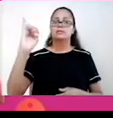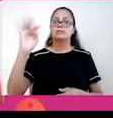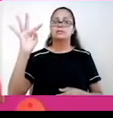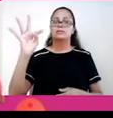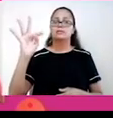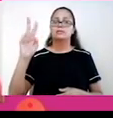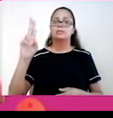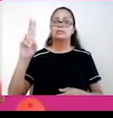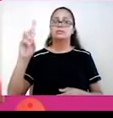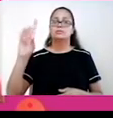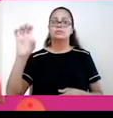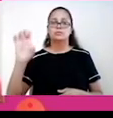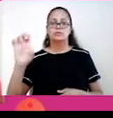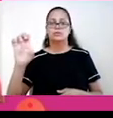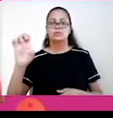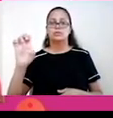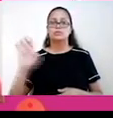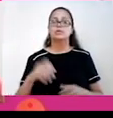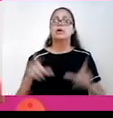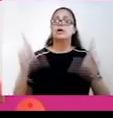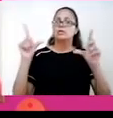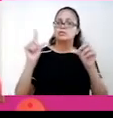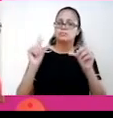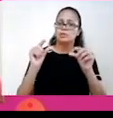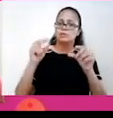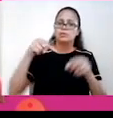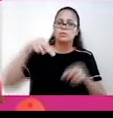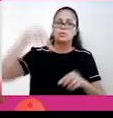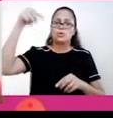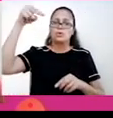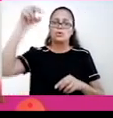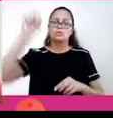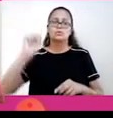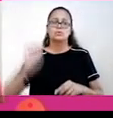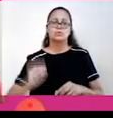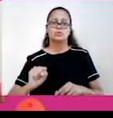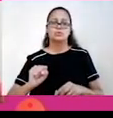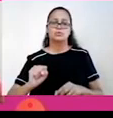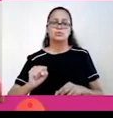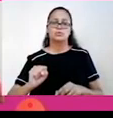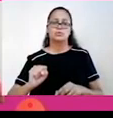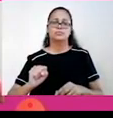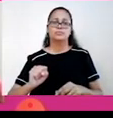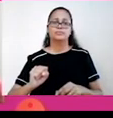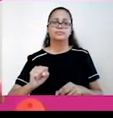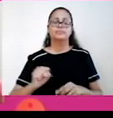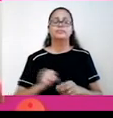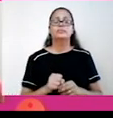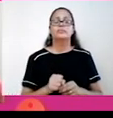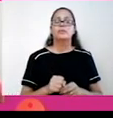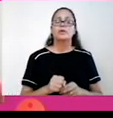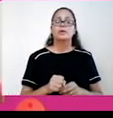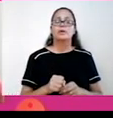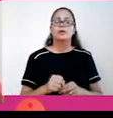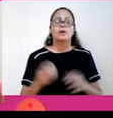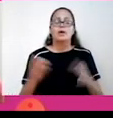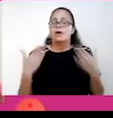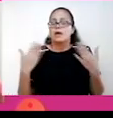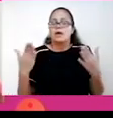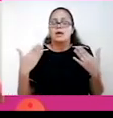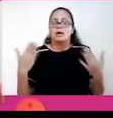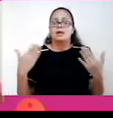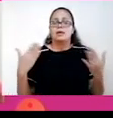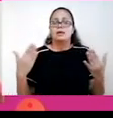elevadas na área do Equador e diminuem em direção ao norte e ao sul. Nós temos aqui a linha do Equador, então essa região aqui tem as áreas mais quentes,